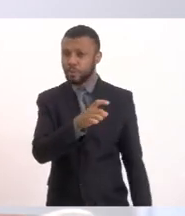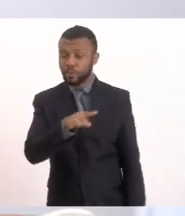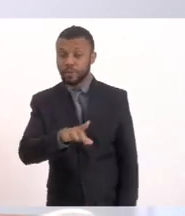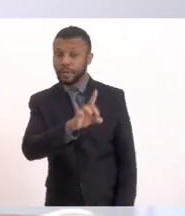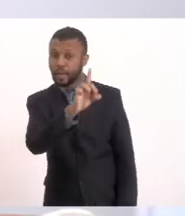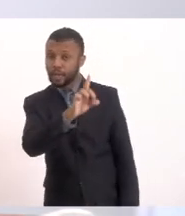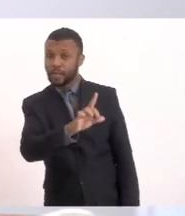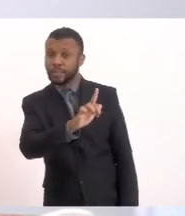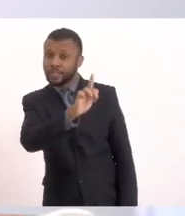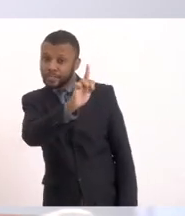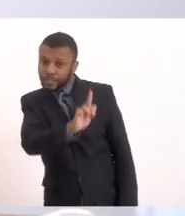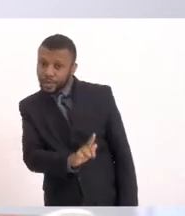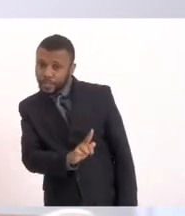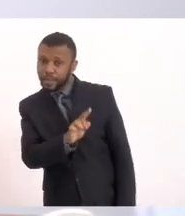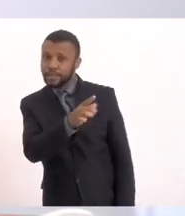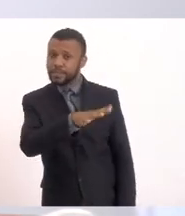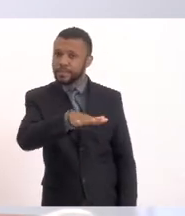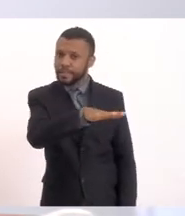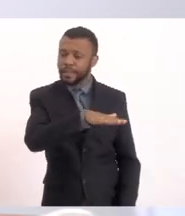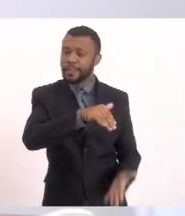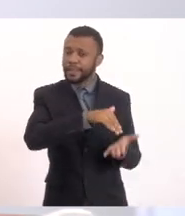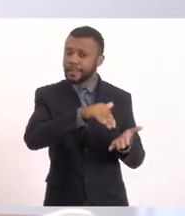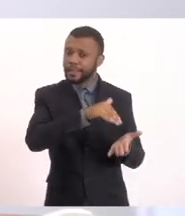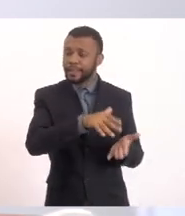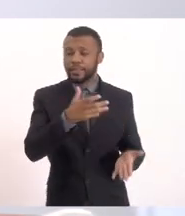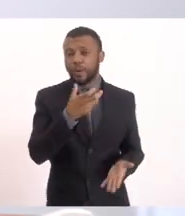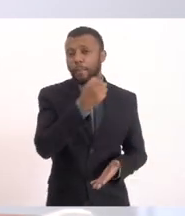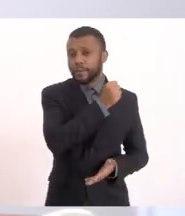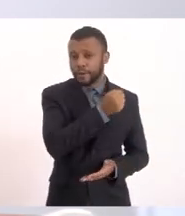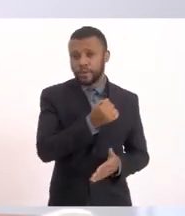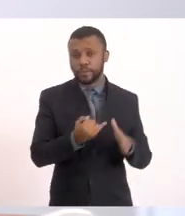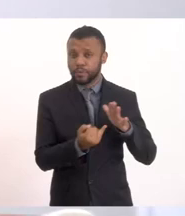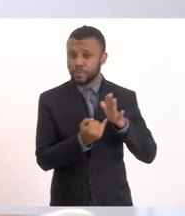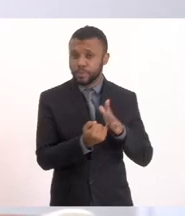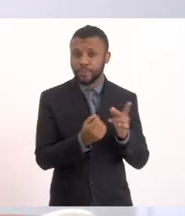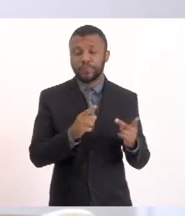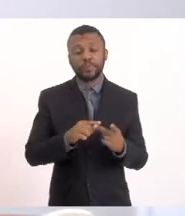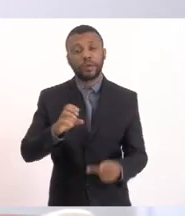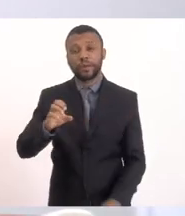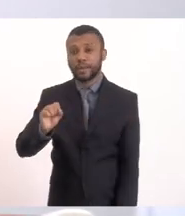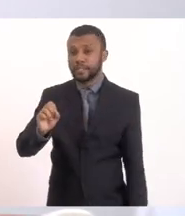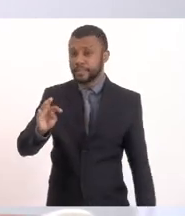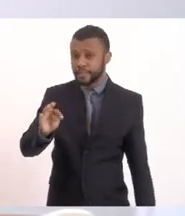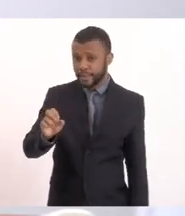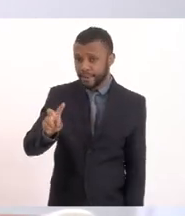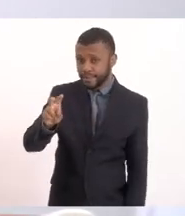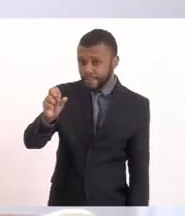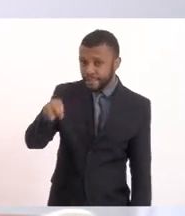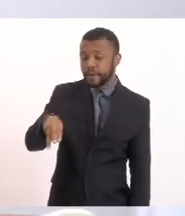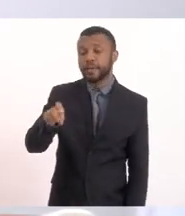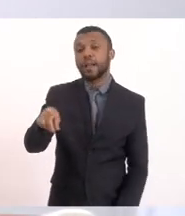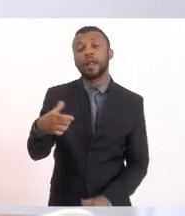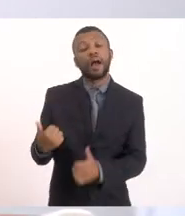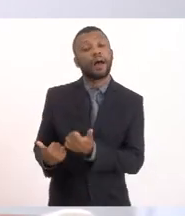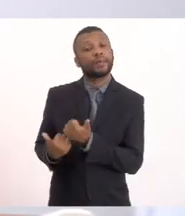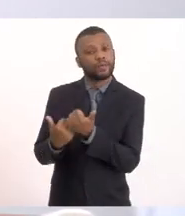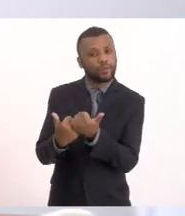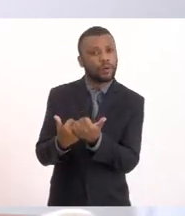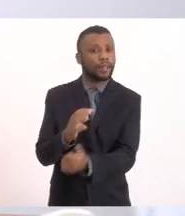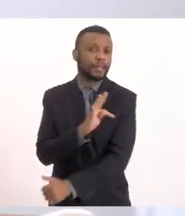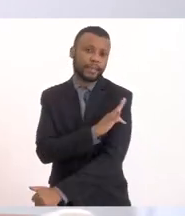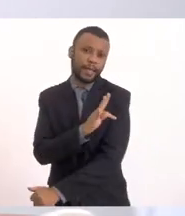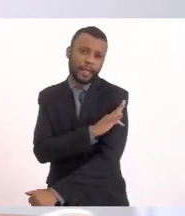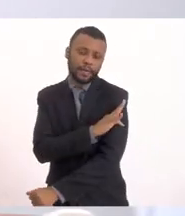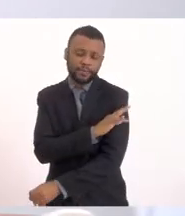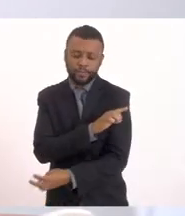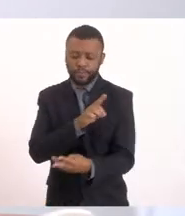Ambiental do INEA, o Estevam, que é assessor técnico, também nessa diretoria. Temos também online participando